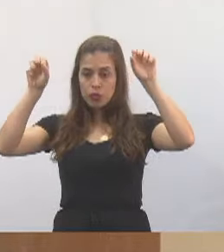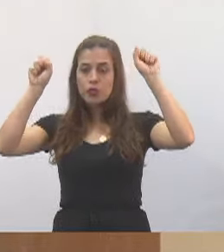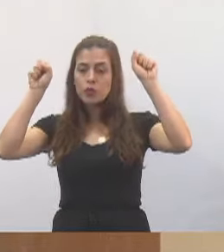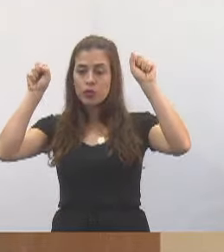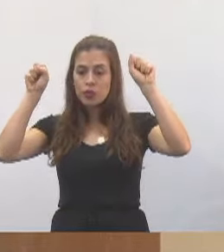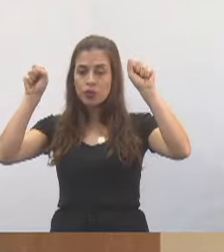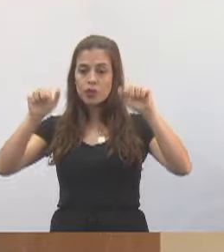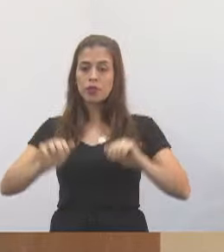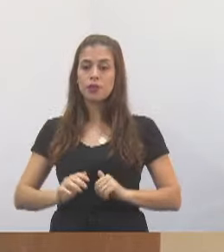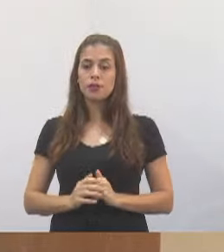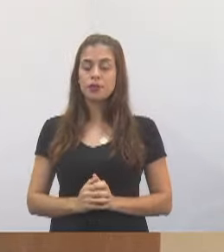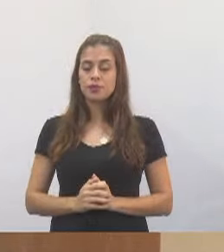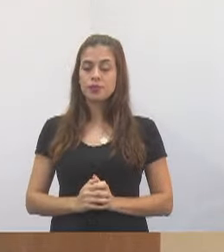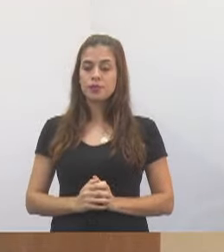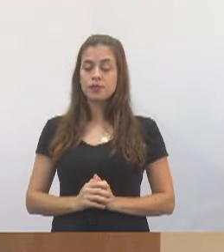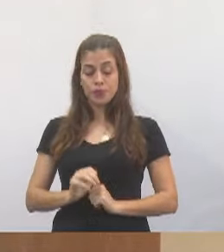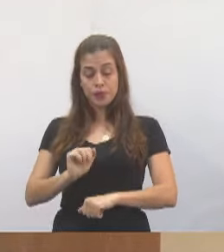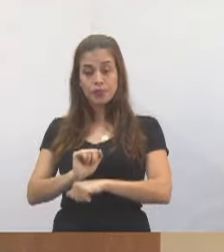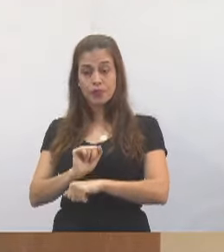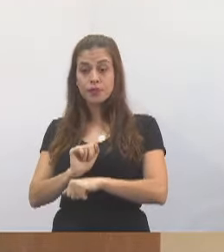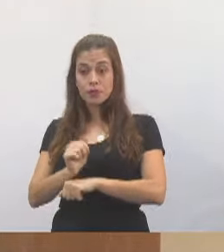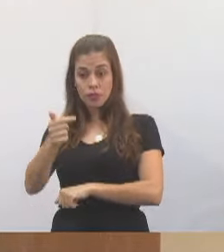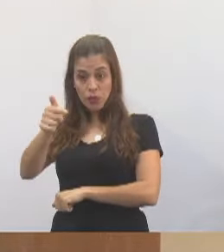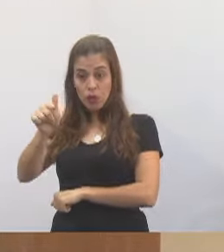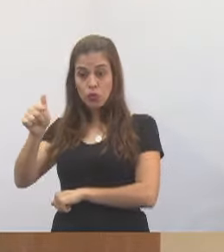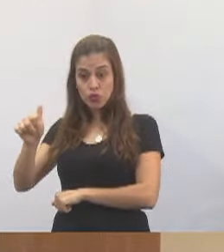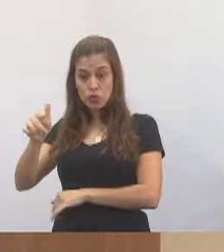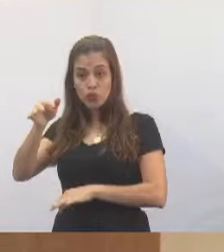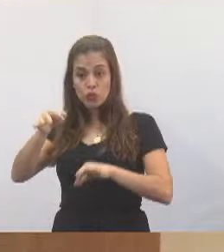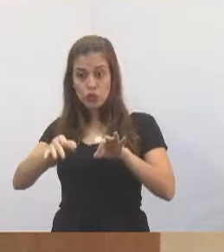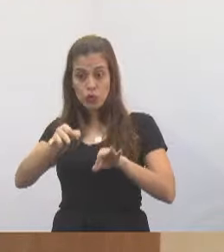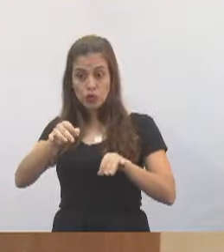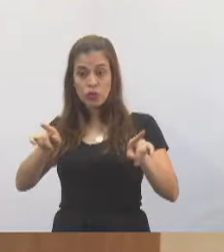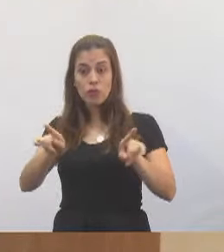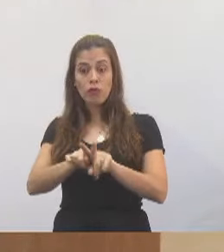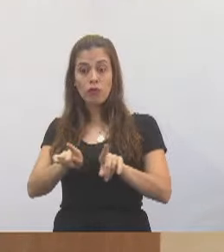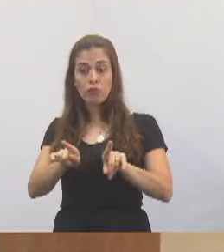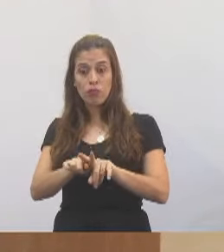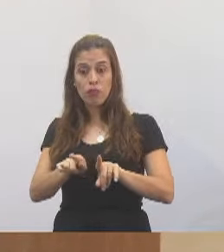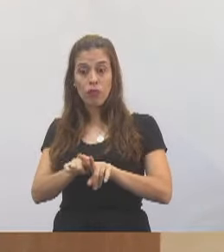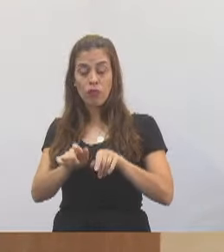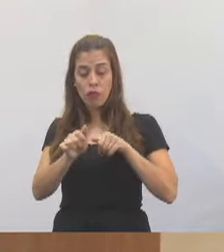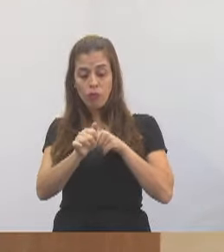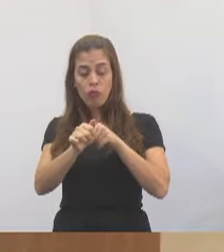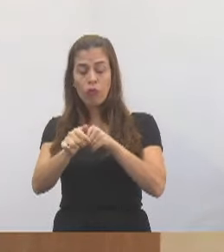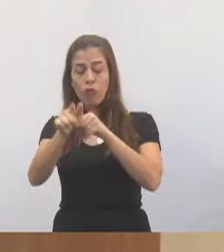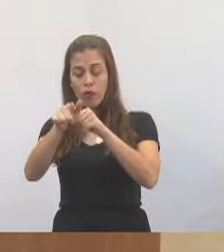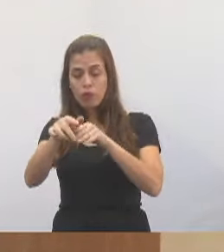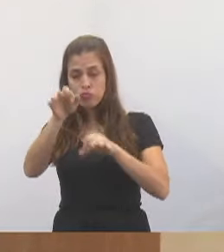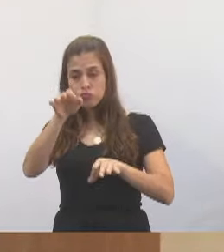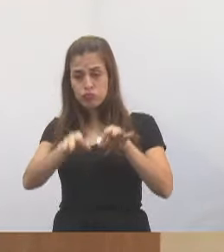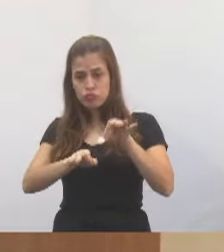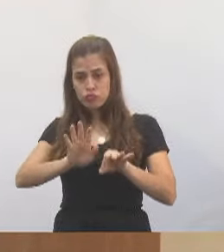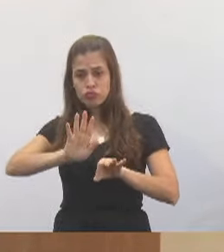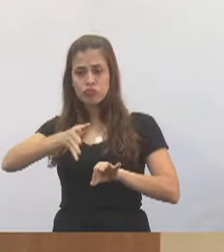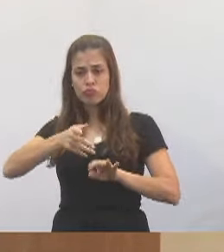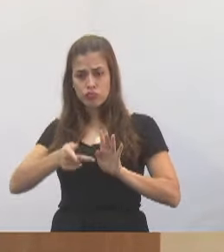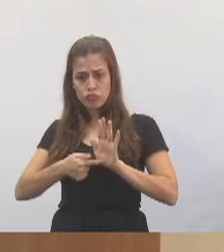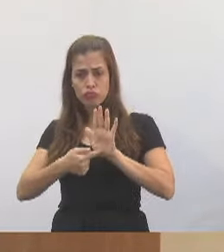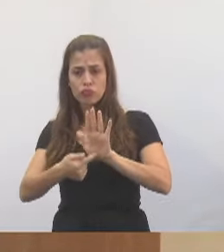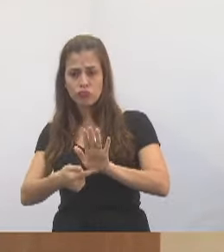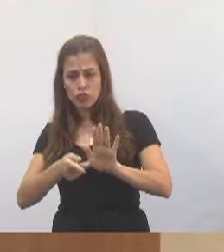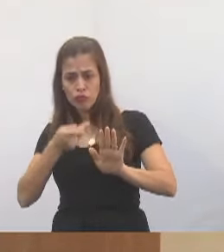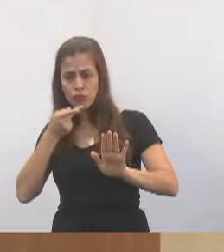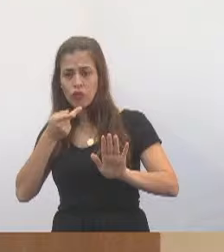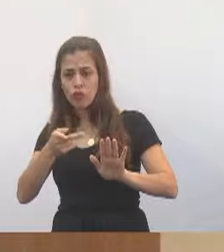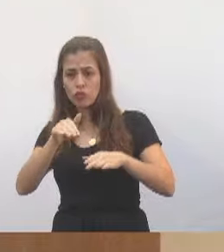e espero eu que os demais desembargadores sigam o que esse competente desembargador disse